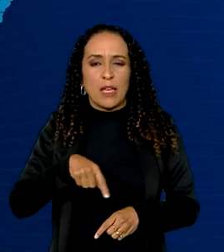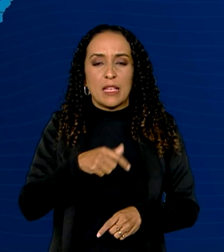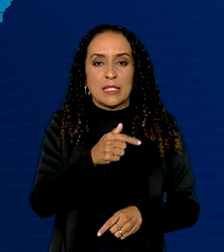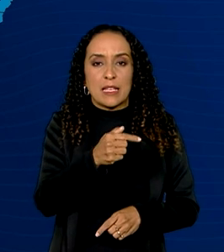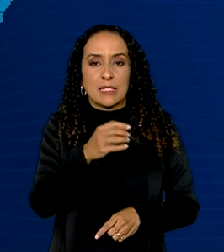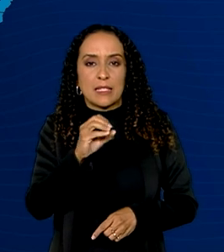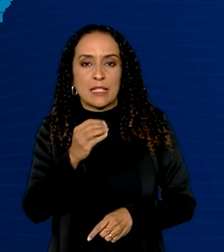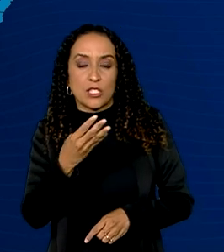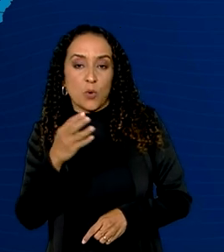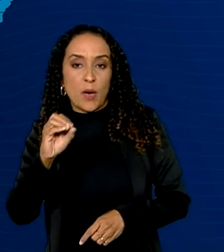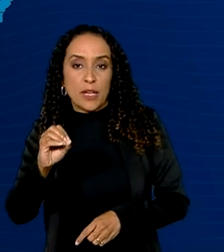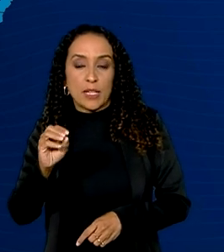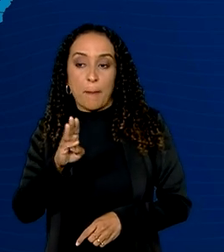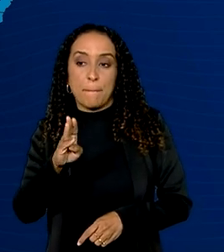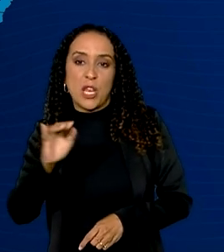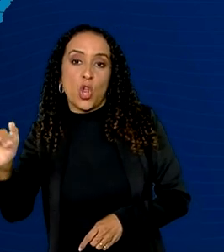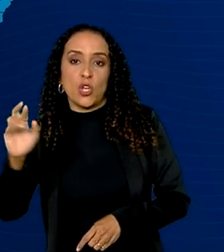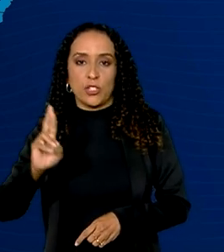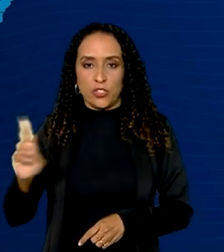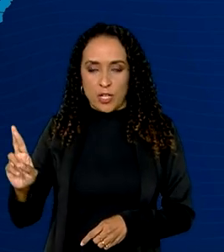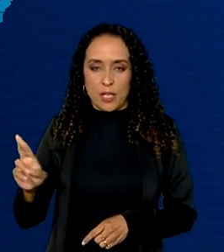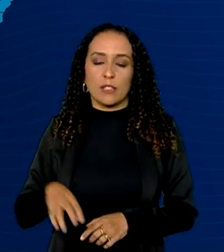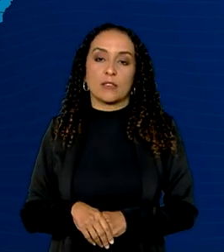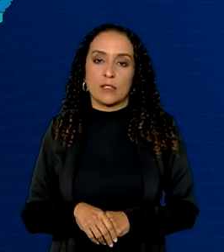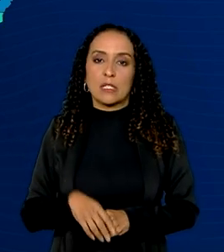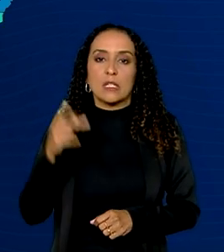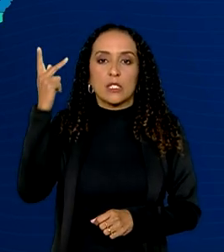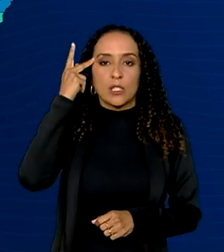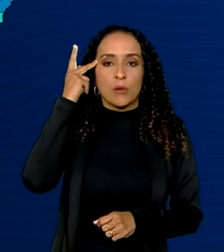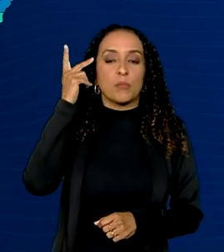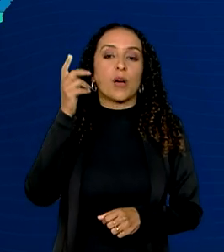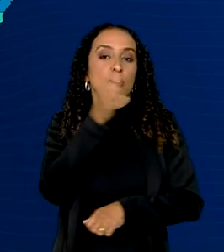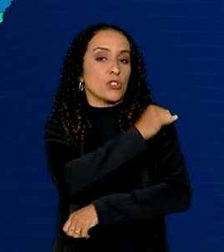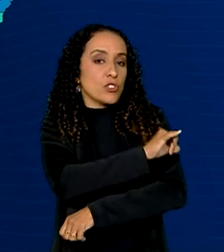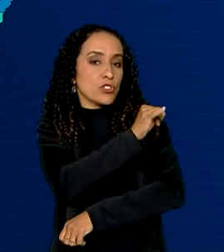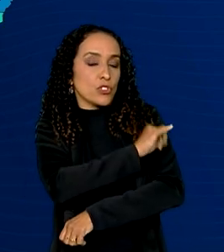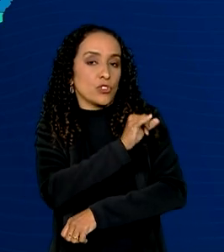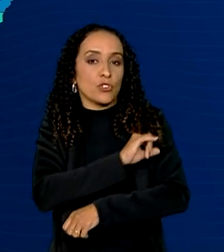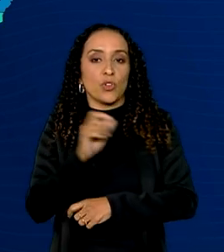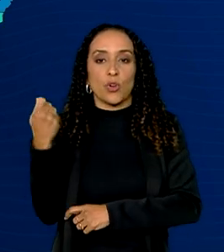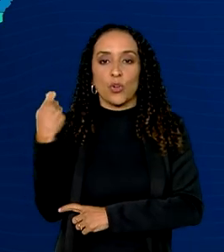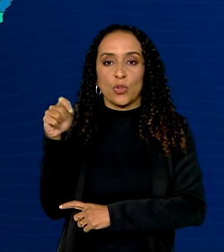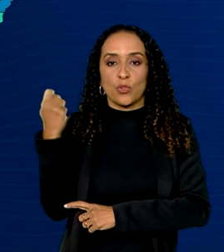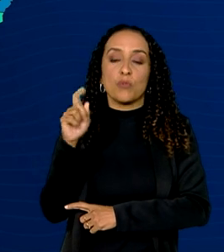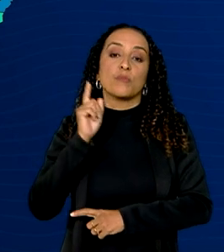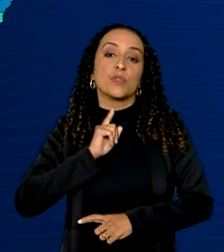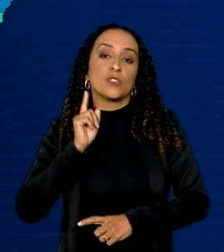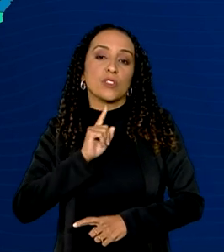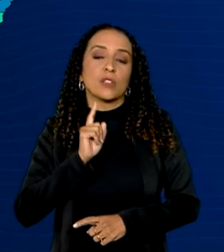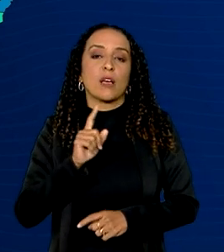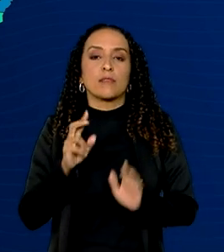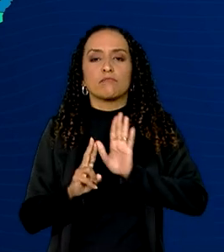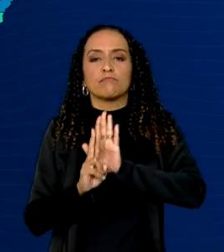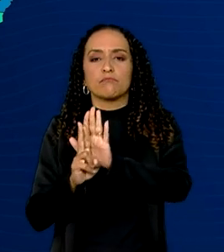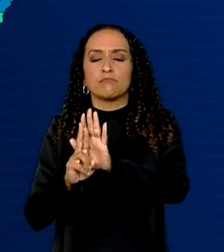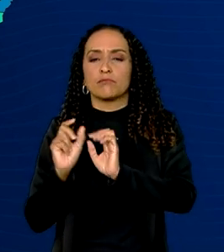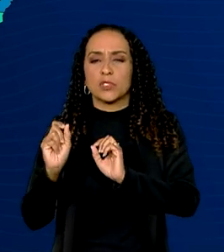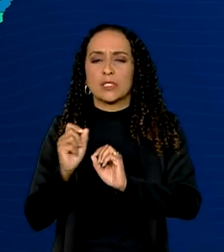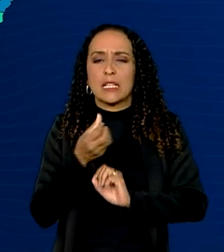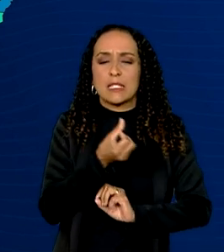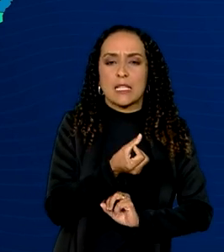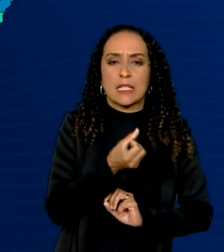740 bilhões de reais. São Paulo, Rio de Janeiro, Rio Grande do Sul e Minas Gerais representam